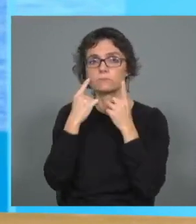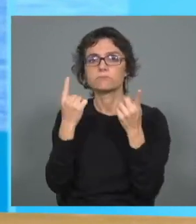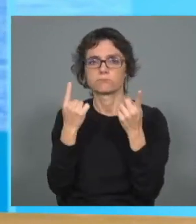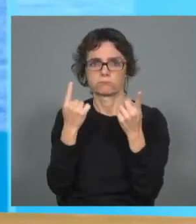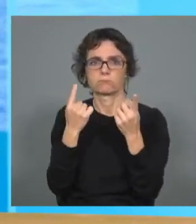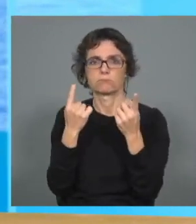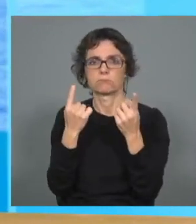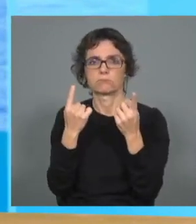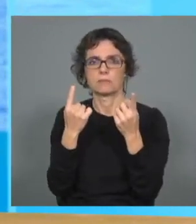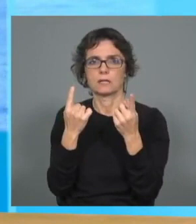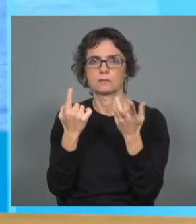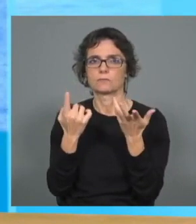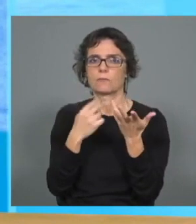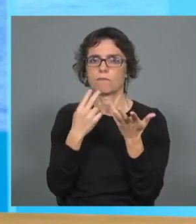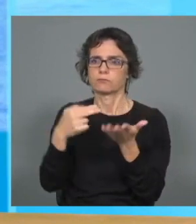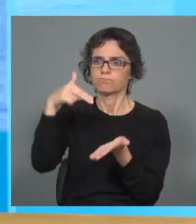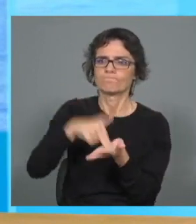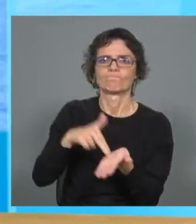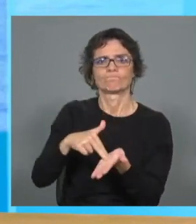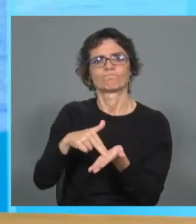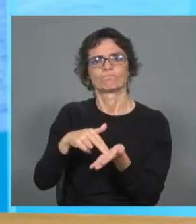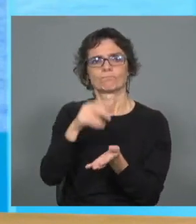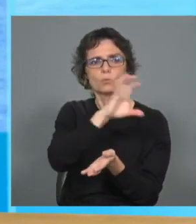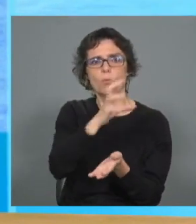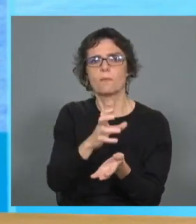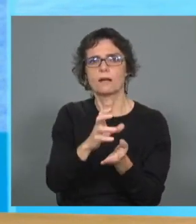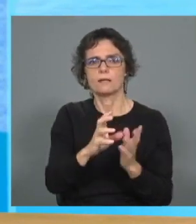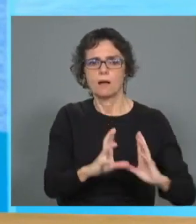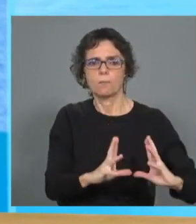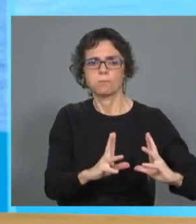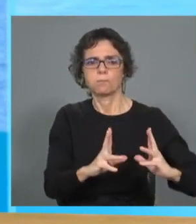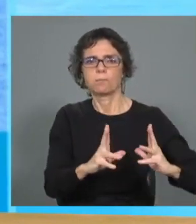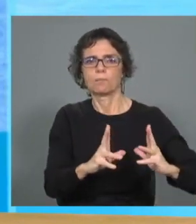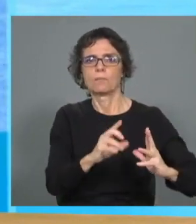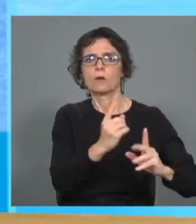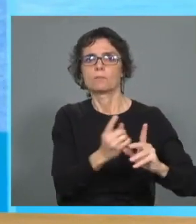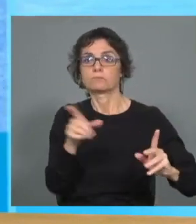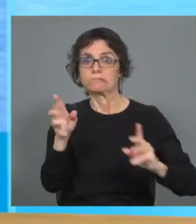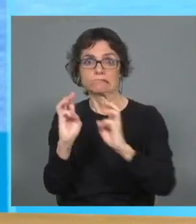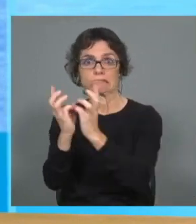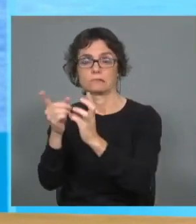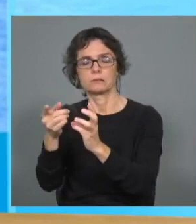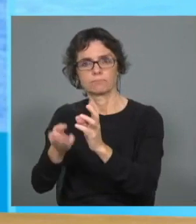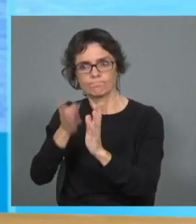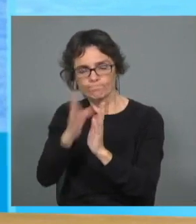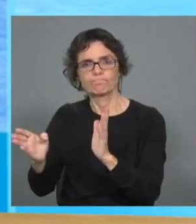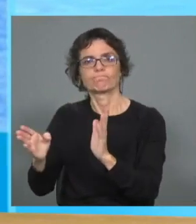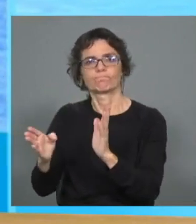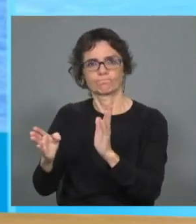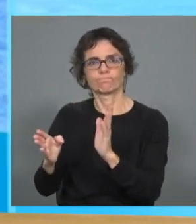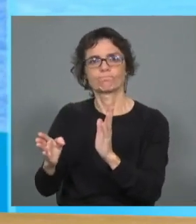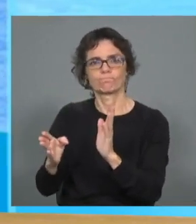dos países em desenvolvimento para que este mecanismo seja, de facto, operacionalizado, para